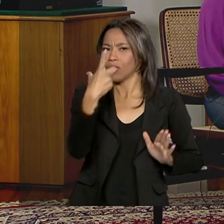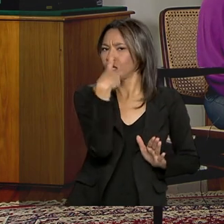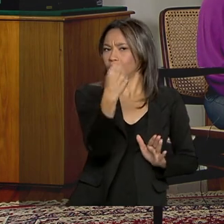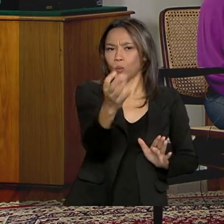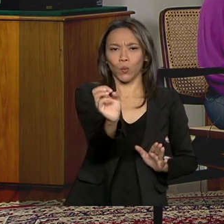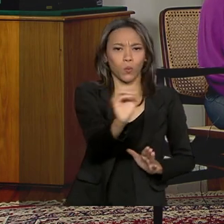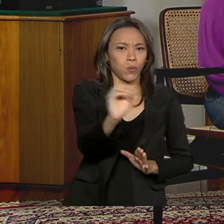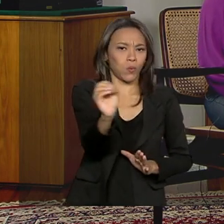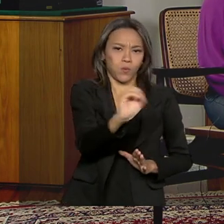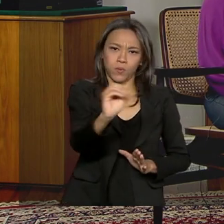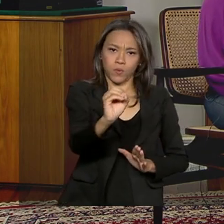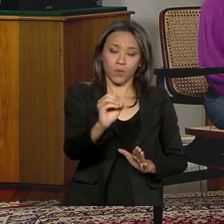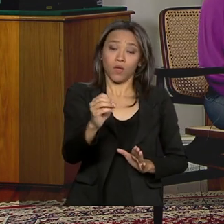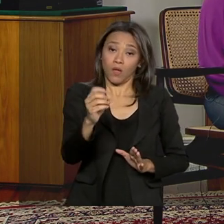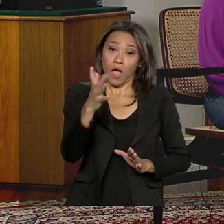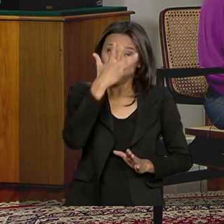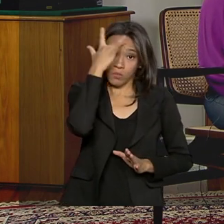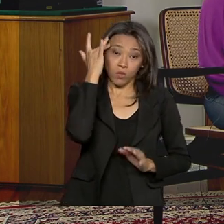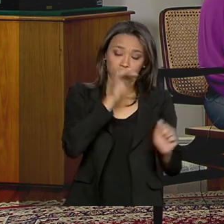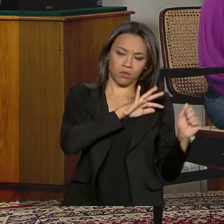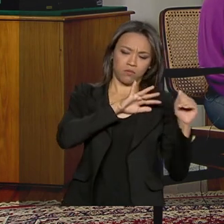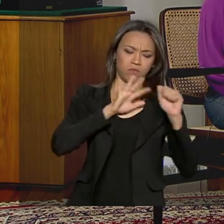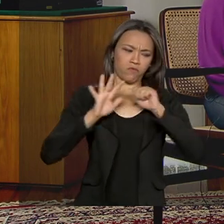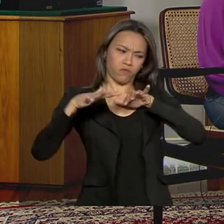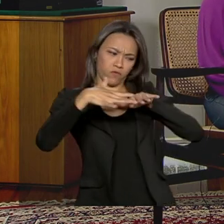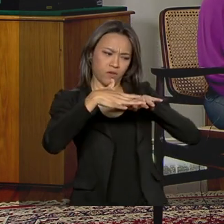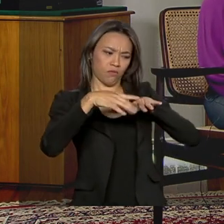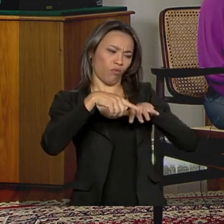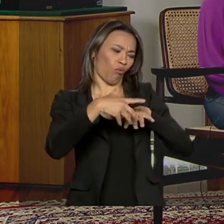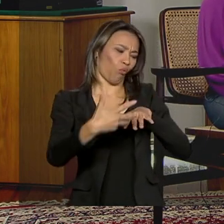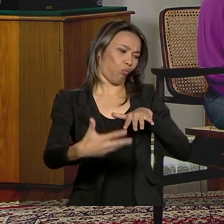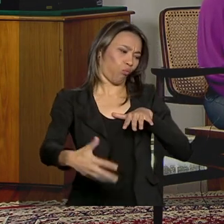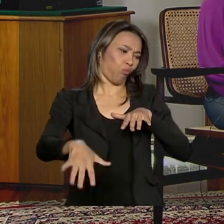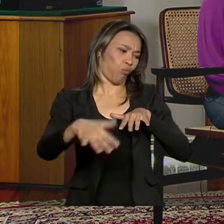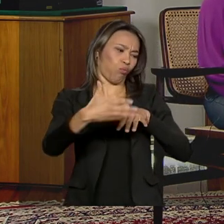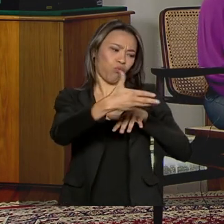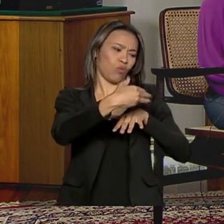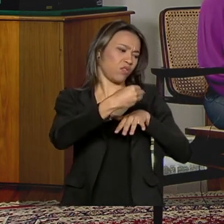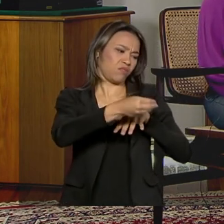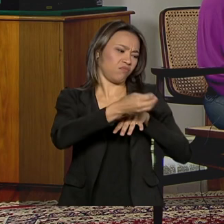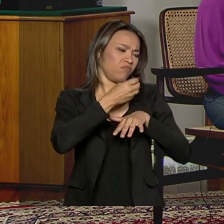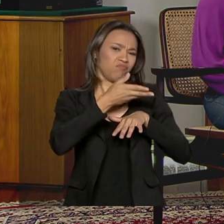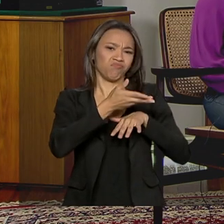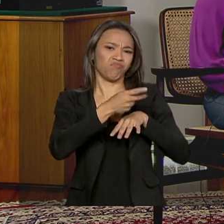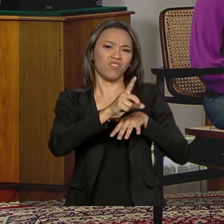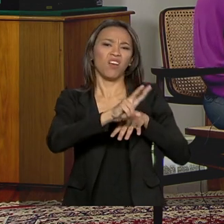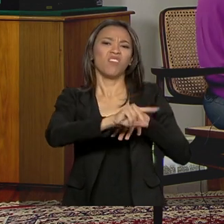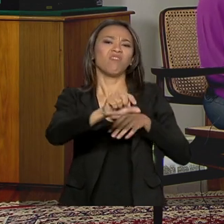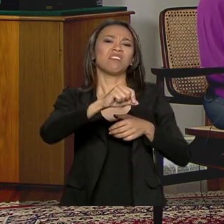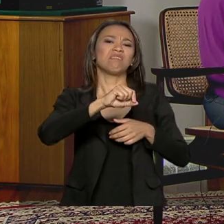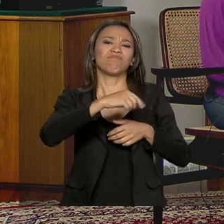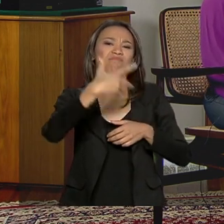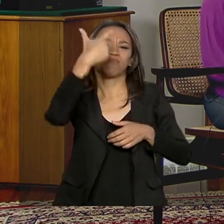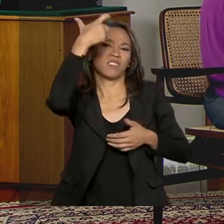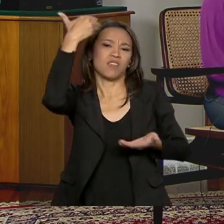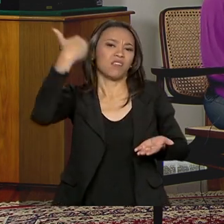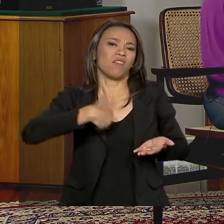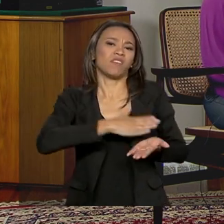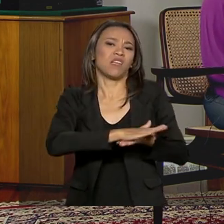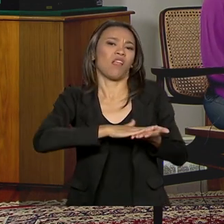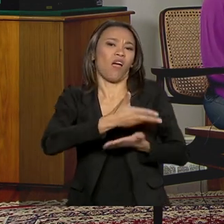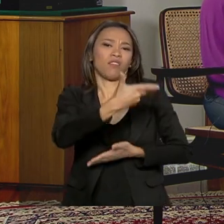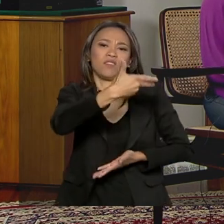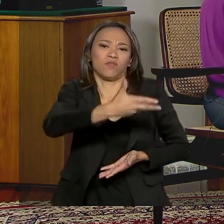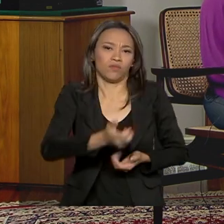como... Ele era a asa da graúna, né? Então, esse cara não pode ser nada. Então, ele se sujeitou a essa